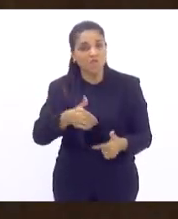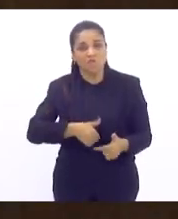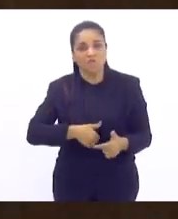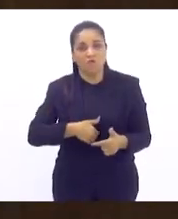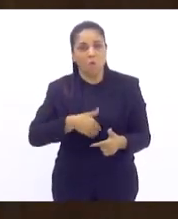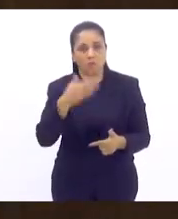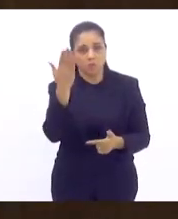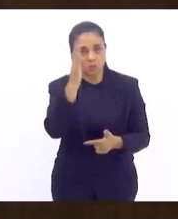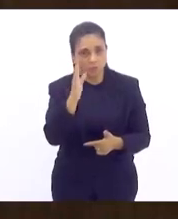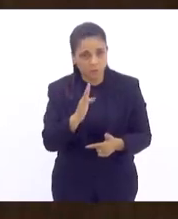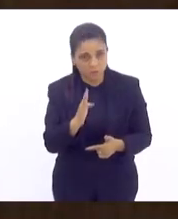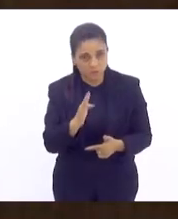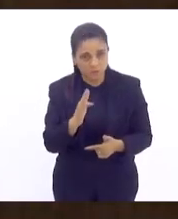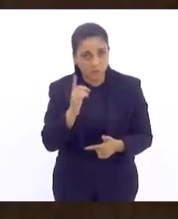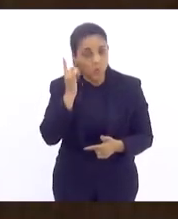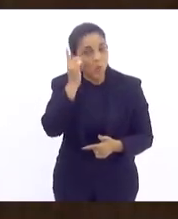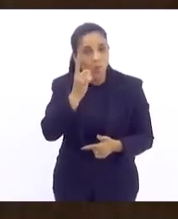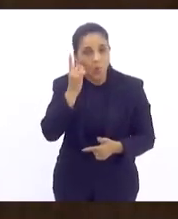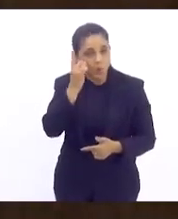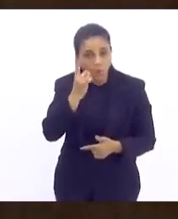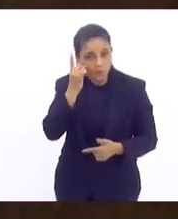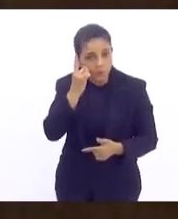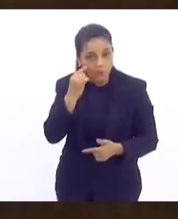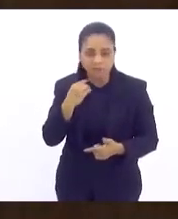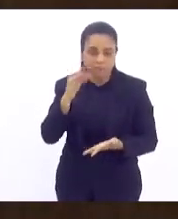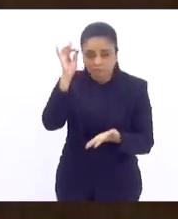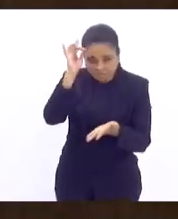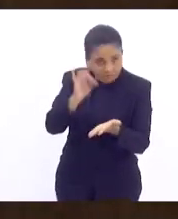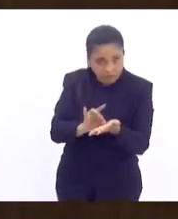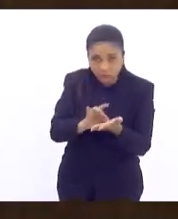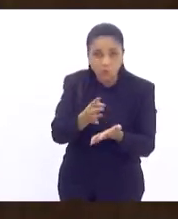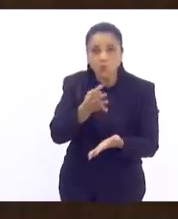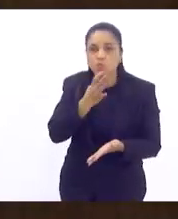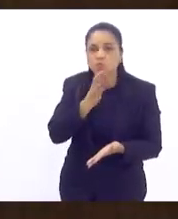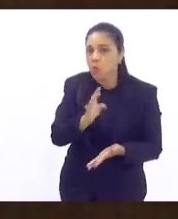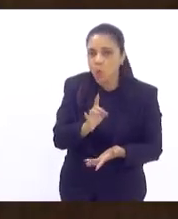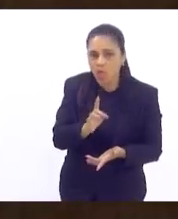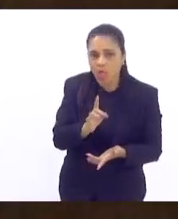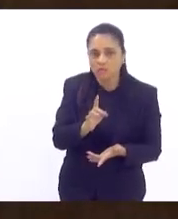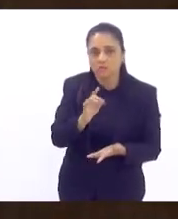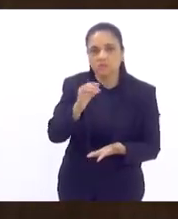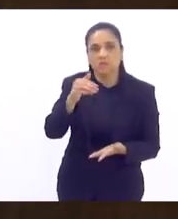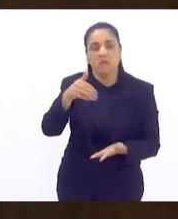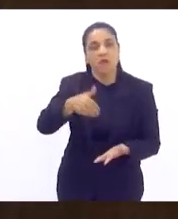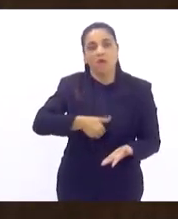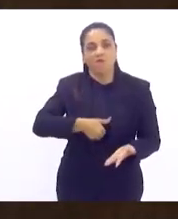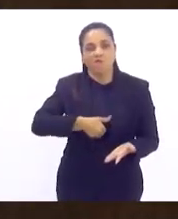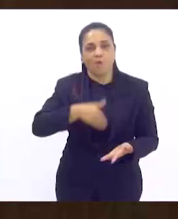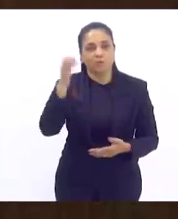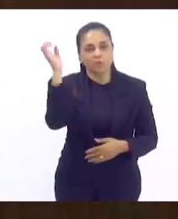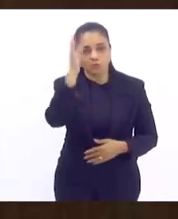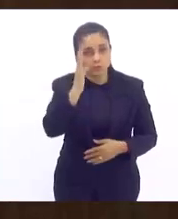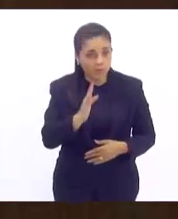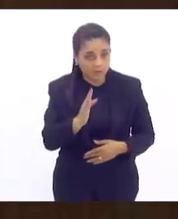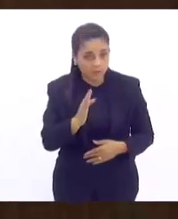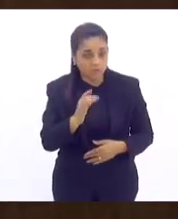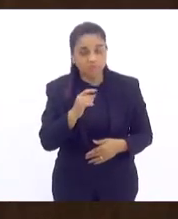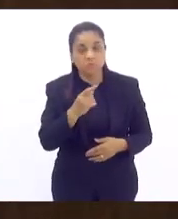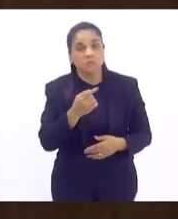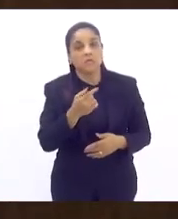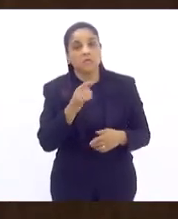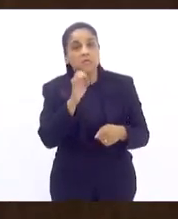Um deputado que provavelmente não conhece a realidade dos rincões do país e nem mesmo do estado onde